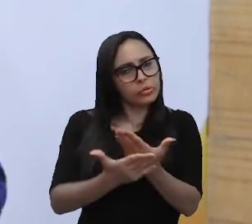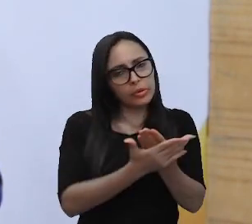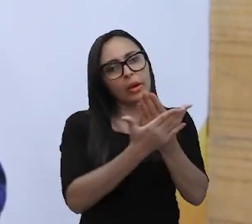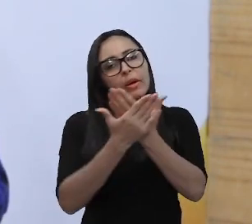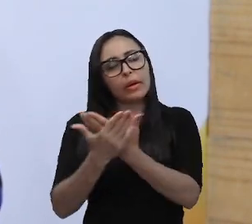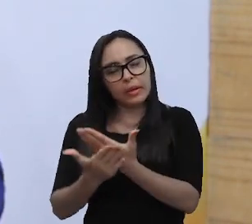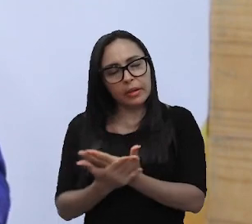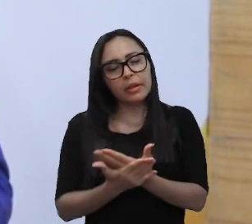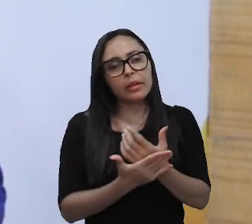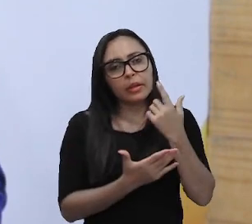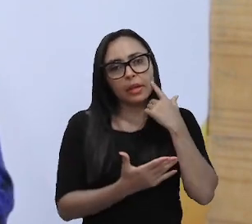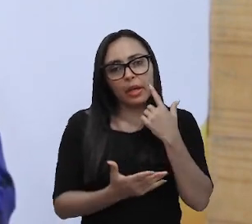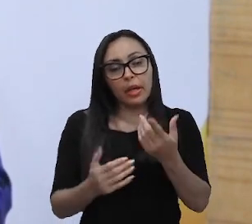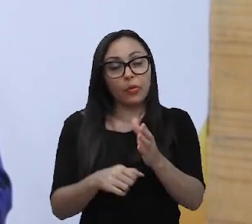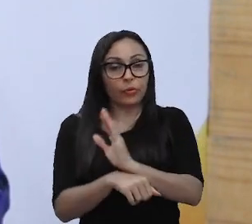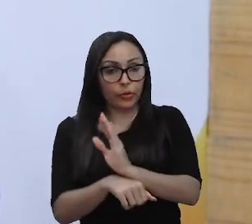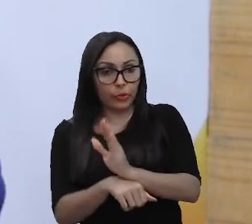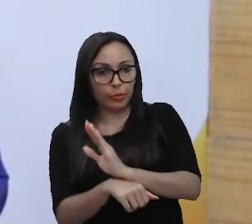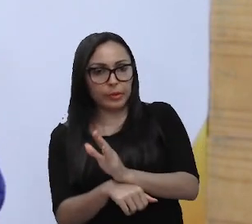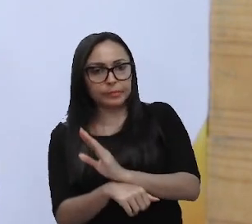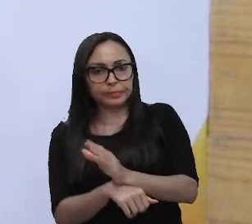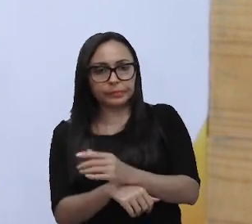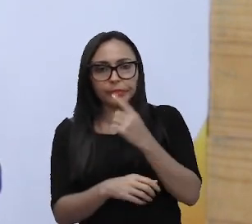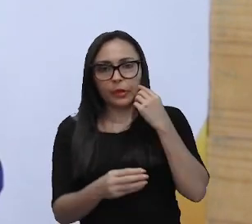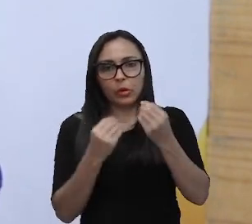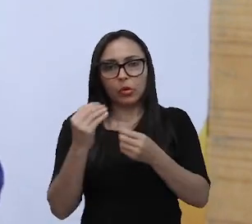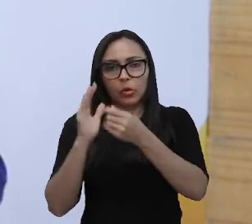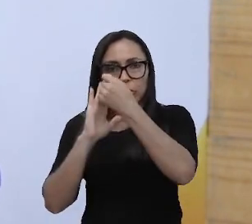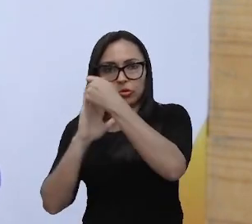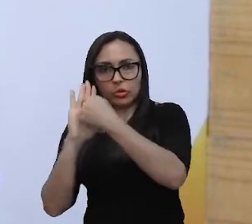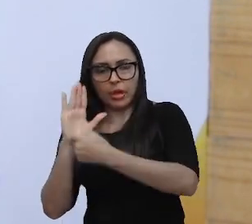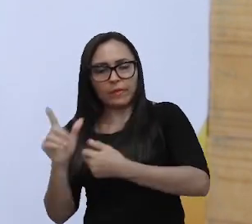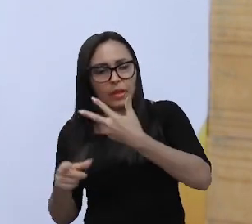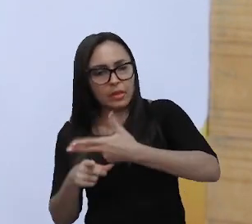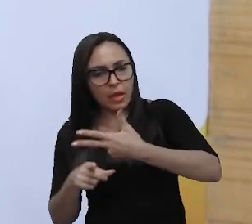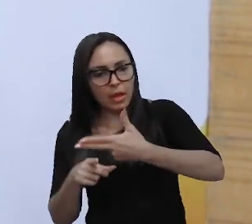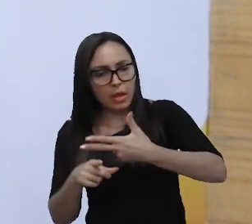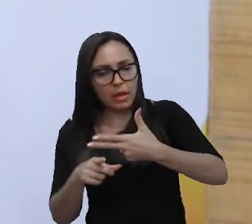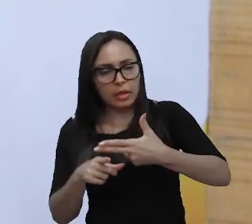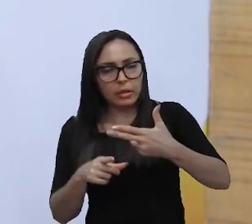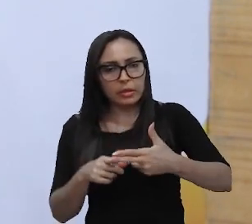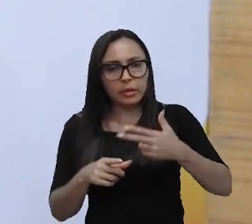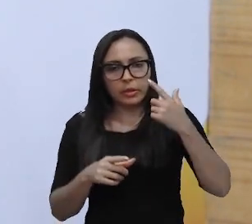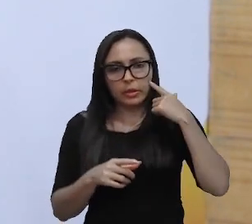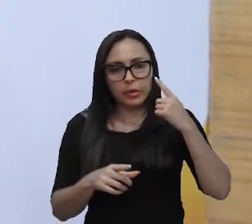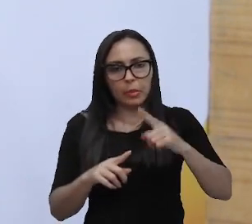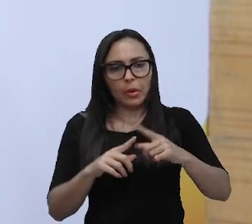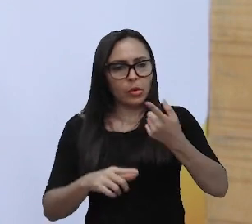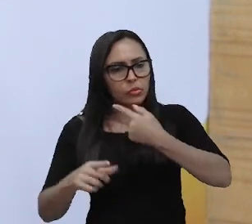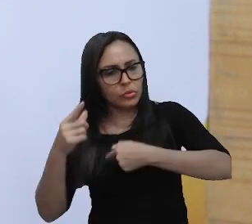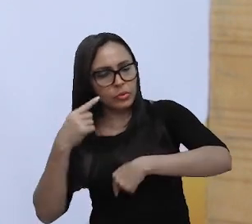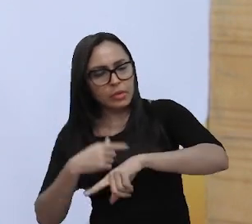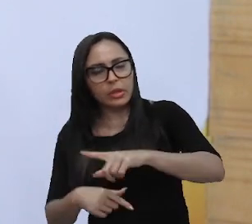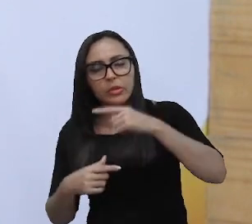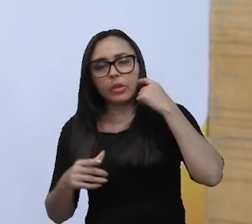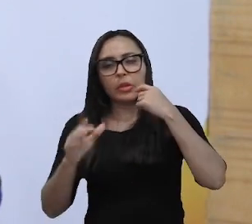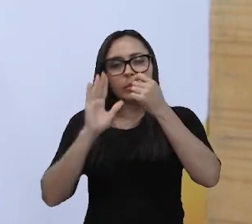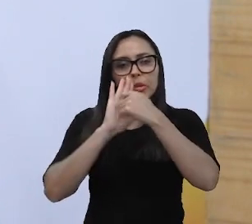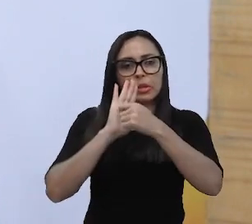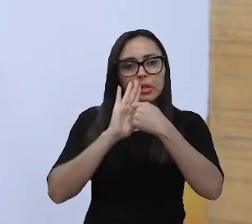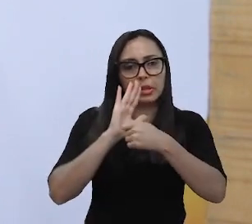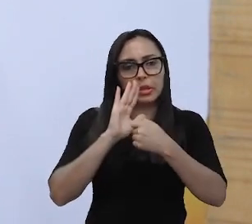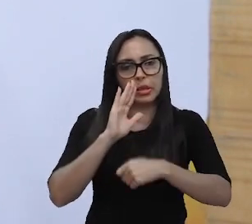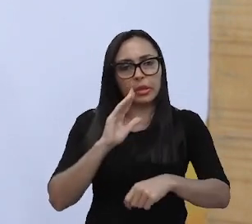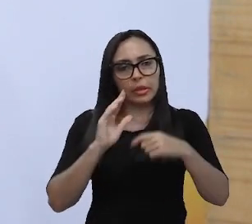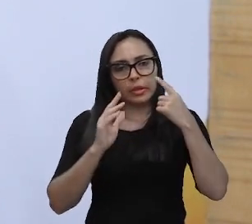né, é um roteiro de um filme, é, como escrever séries de roteiro a partir dos maiores sucessos da TV, como escrever o filme 21